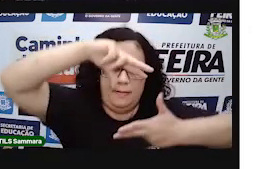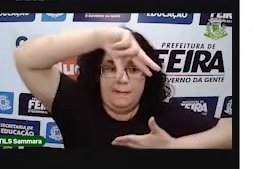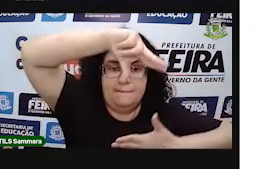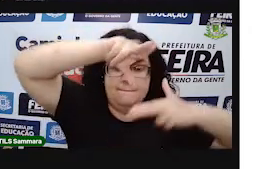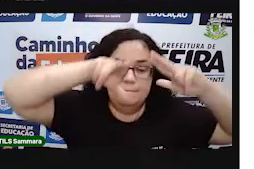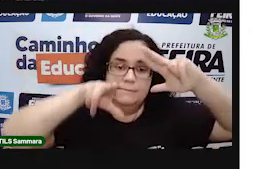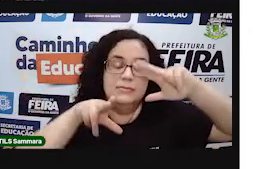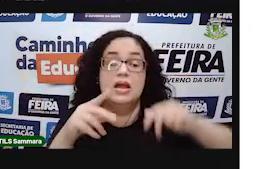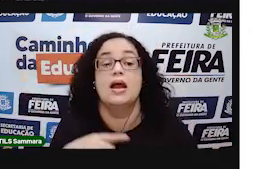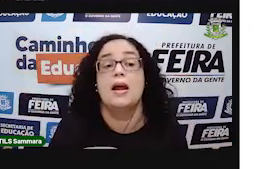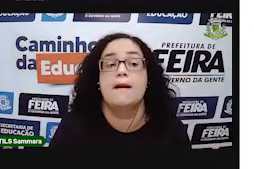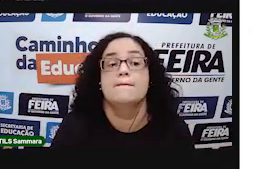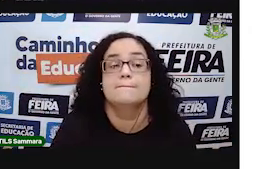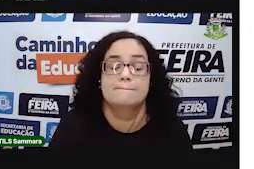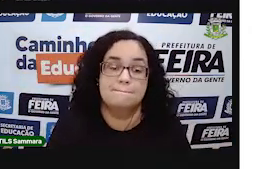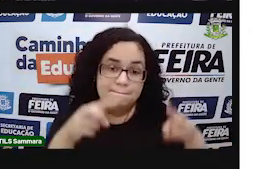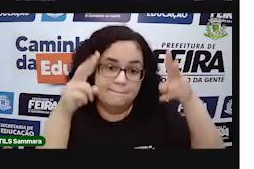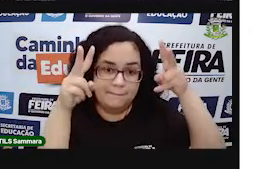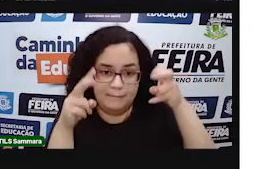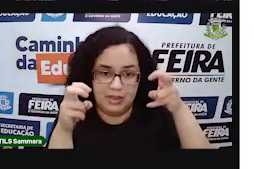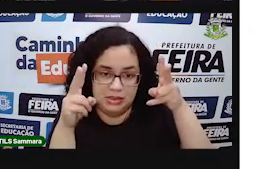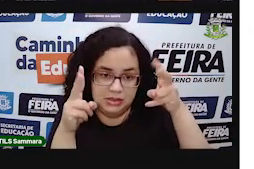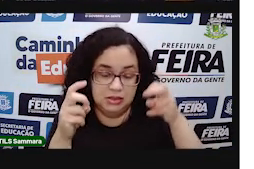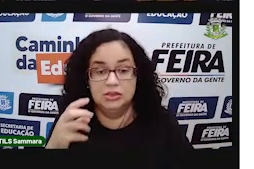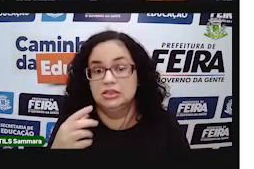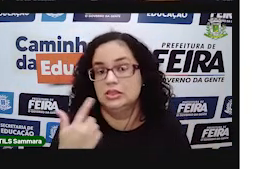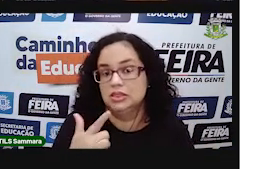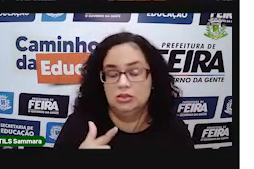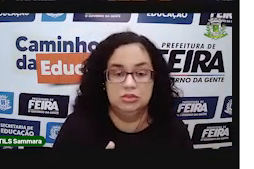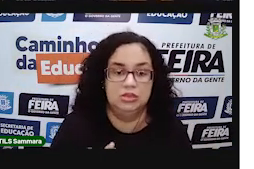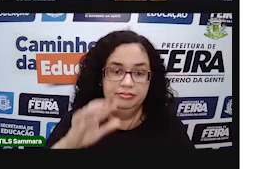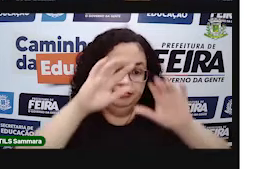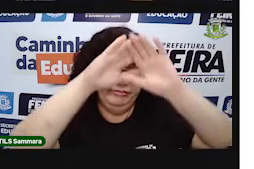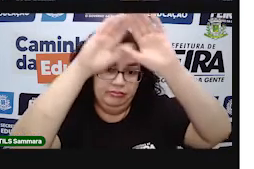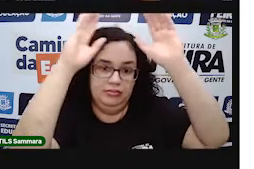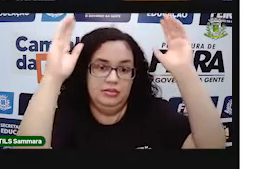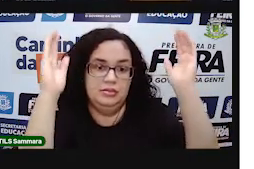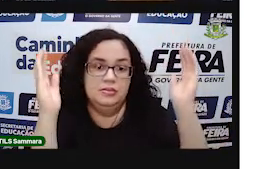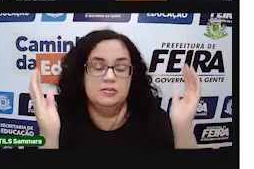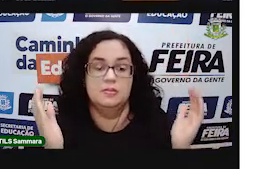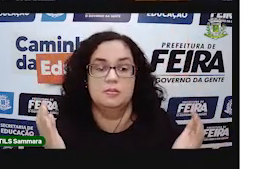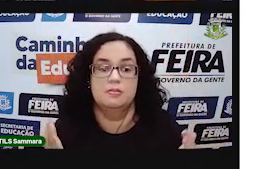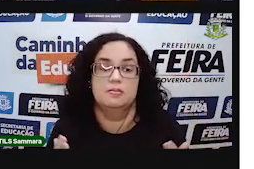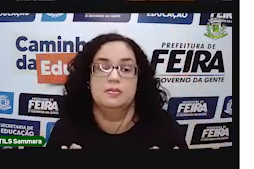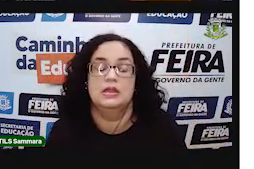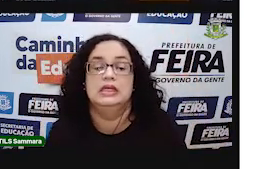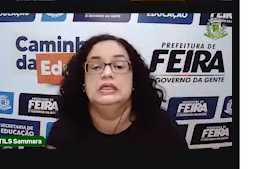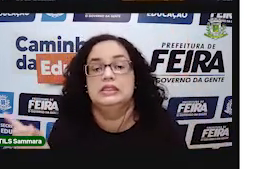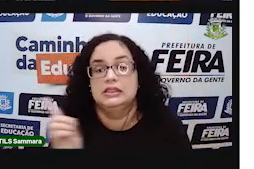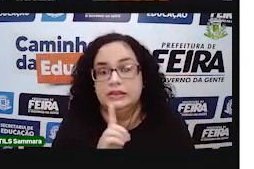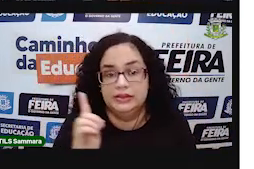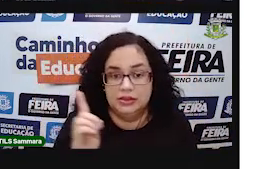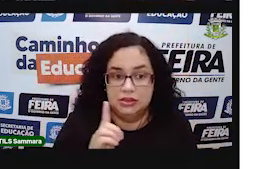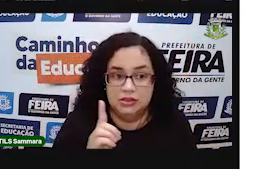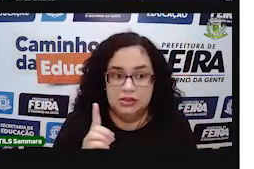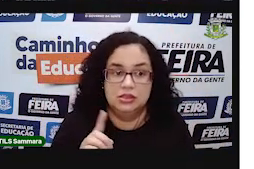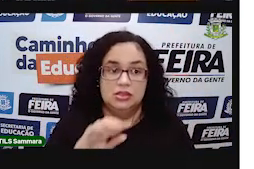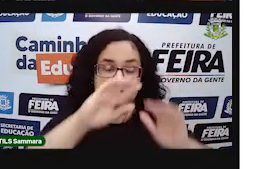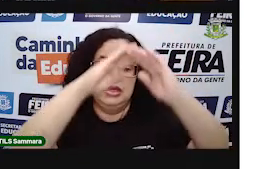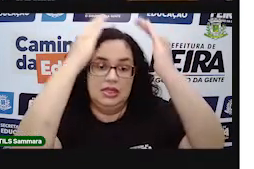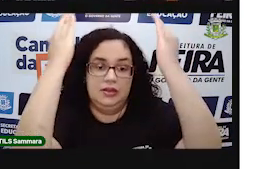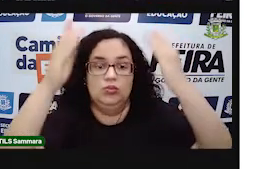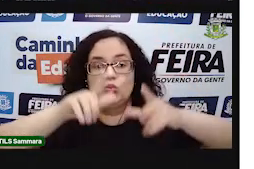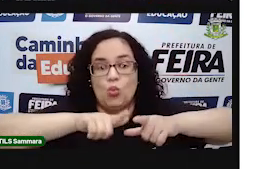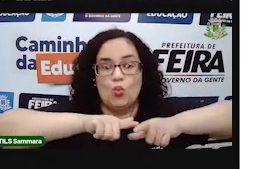perceber que neles a gente não tem partes arredondadas. São partes não arredondadas, são